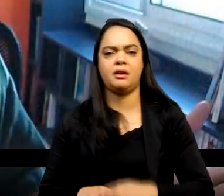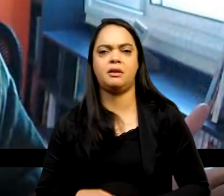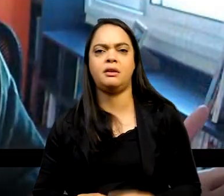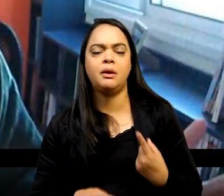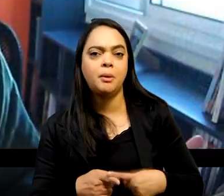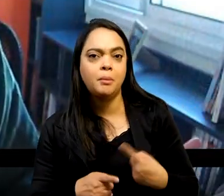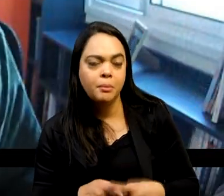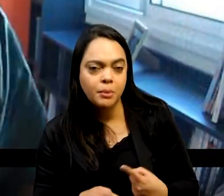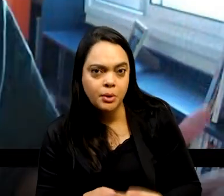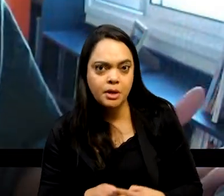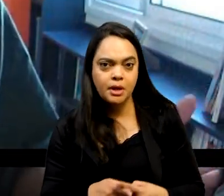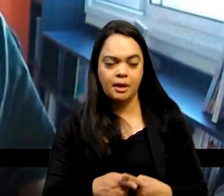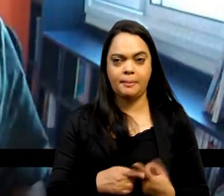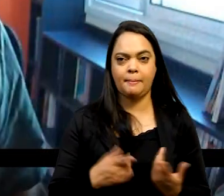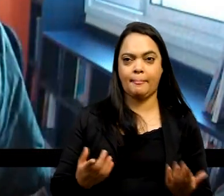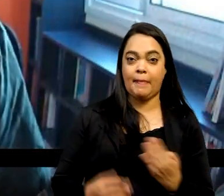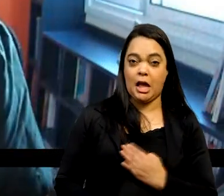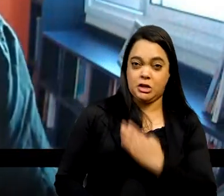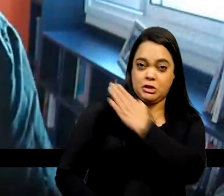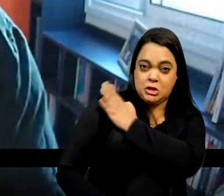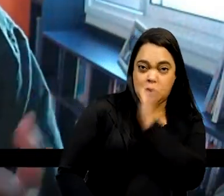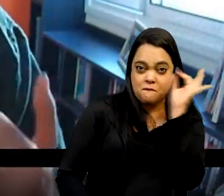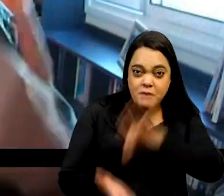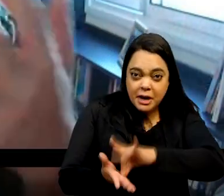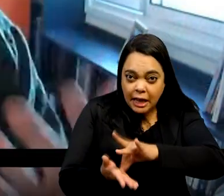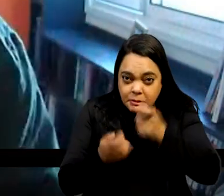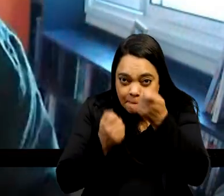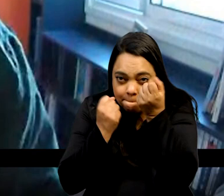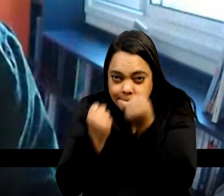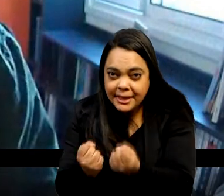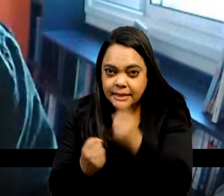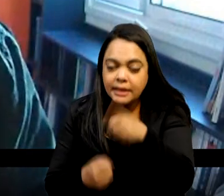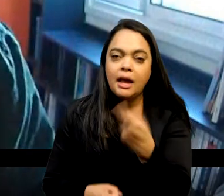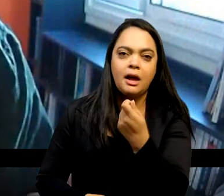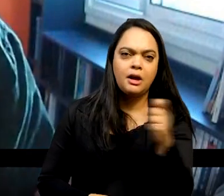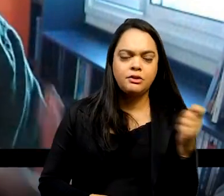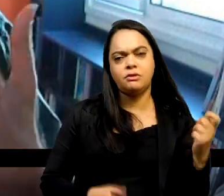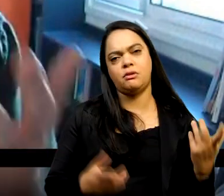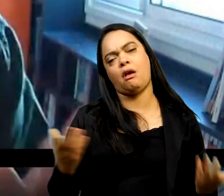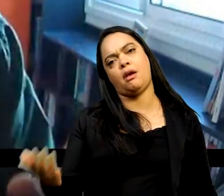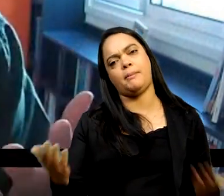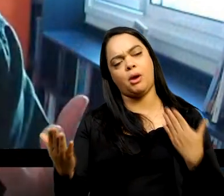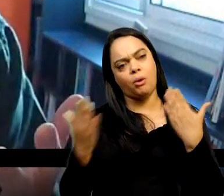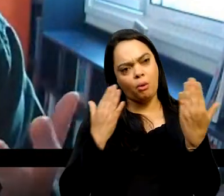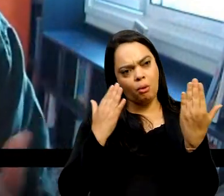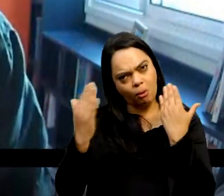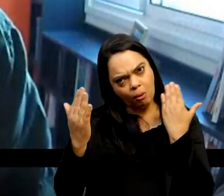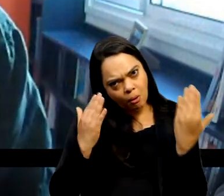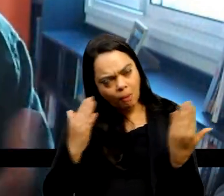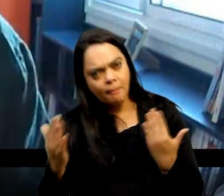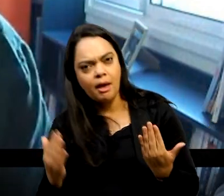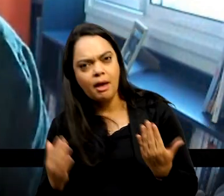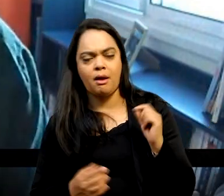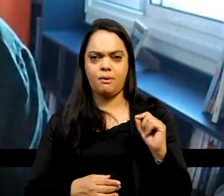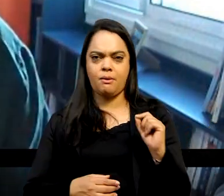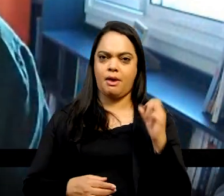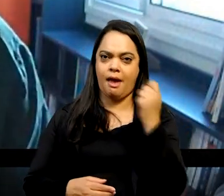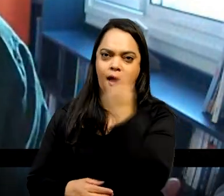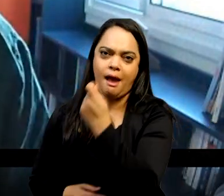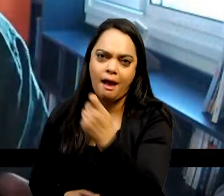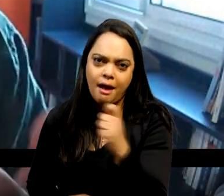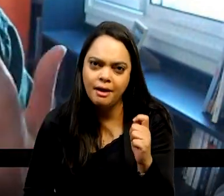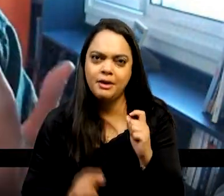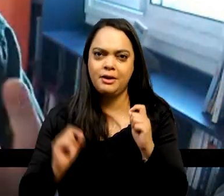sido na Argentina. Tá bom, só que você compara a ditadura da Argentina em termos de gente assassinada com a ditadura do Camboja,